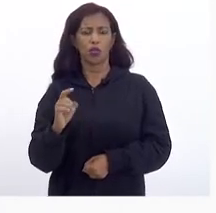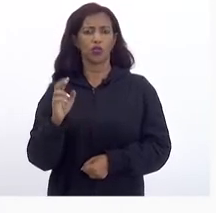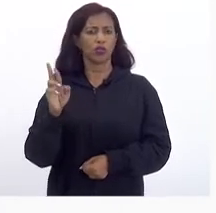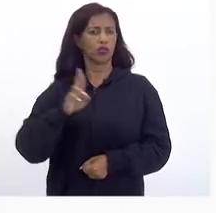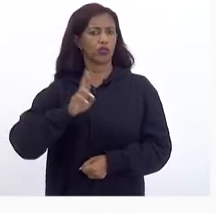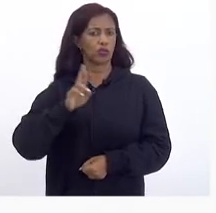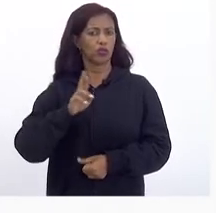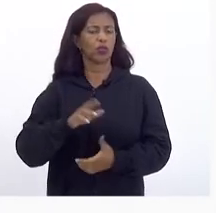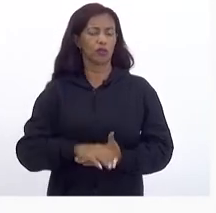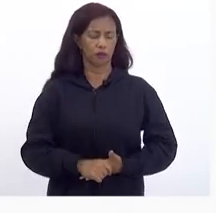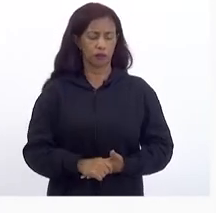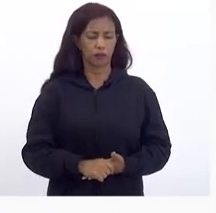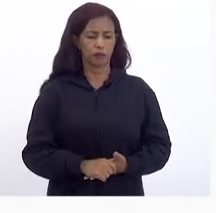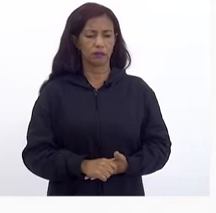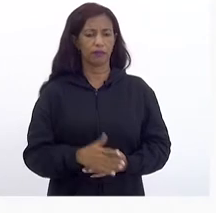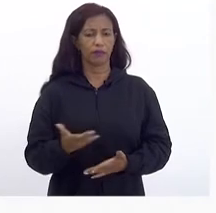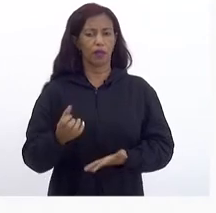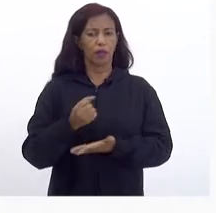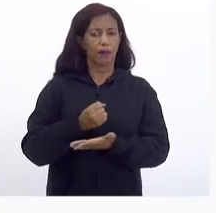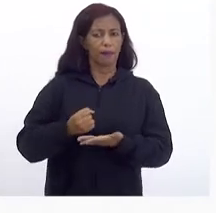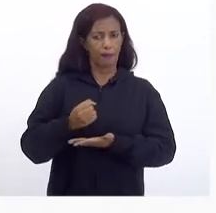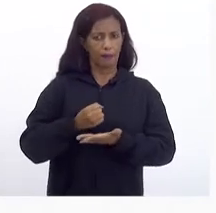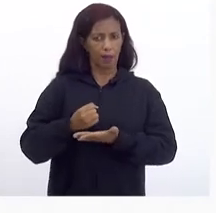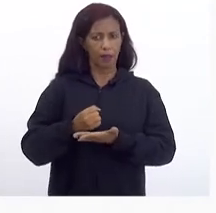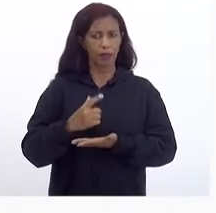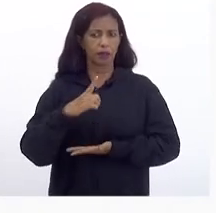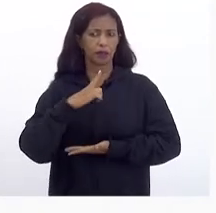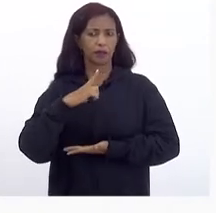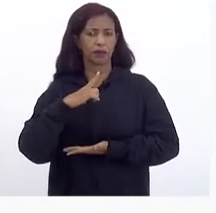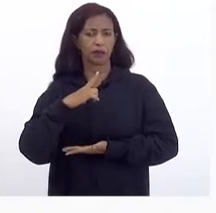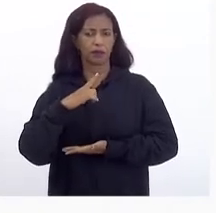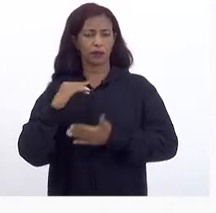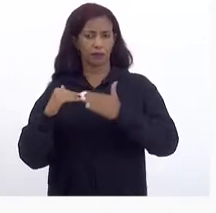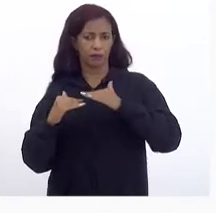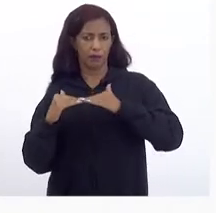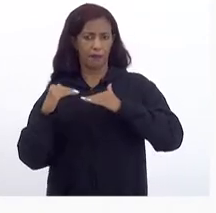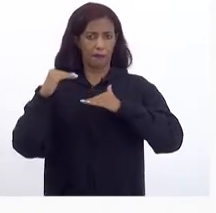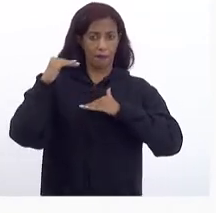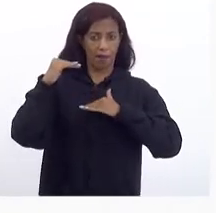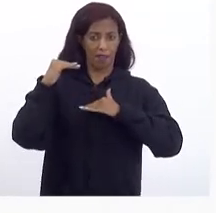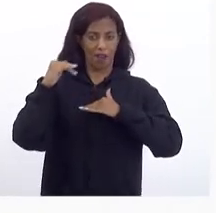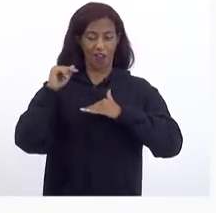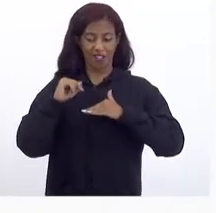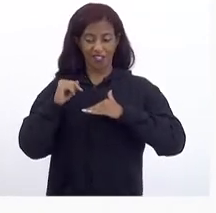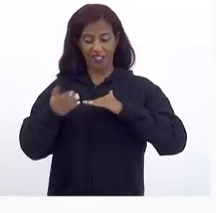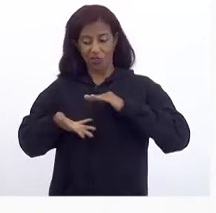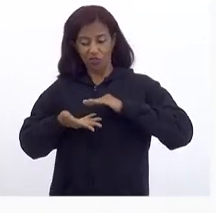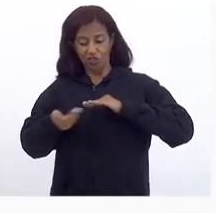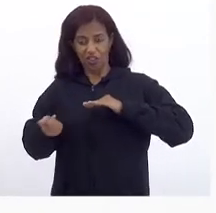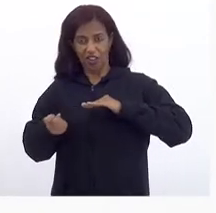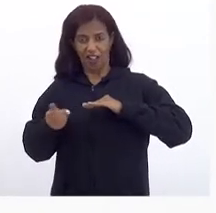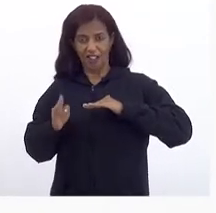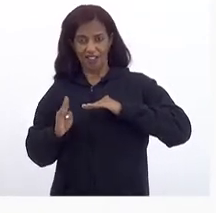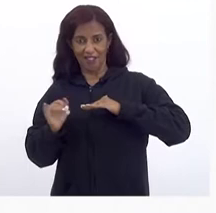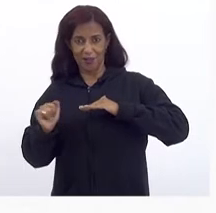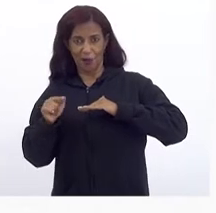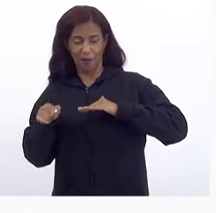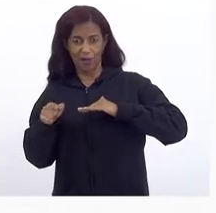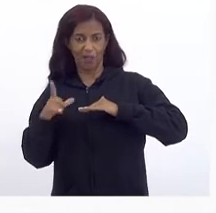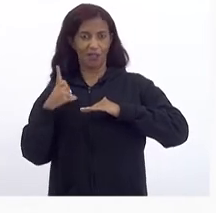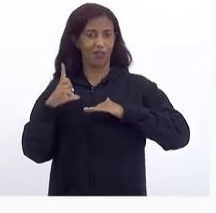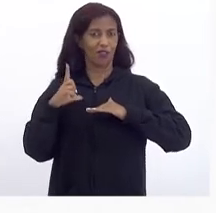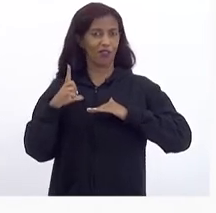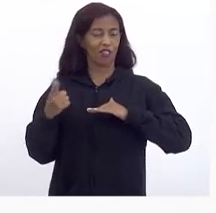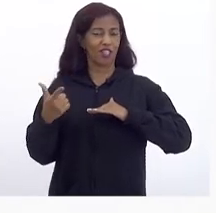Com o Refis Então a base Já fica Um pouco maior Se eu tirasse Da base Esses 2 bi Eu teria